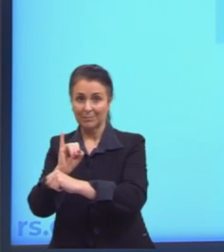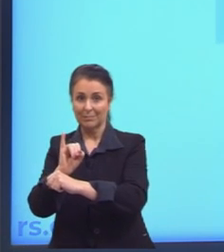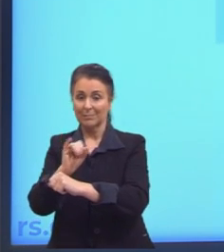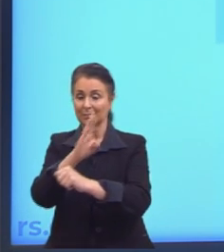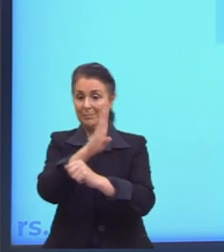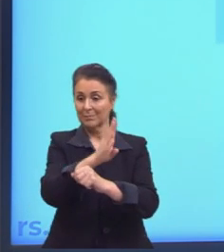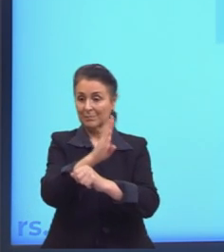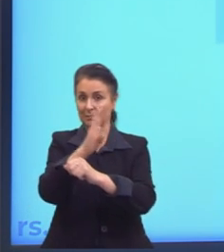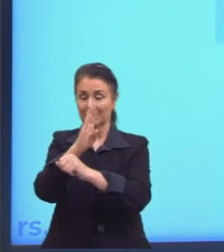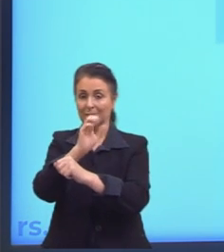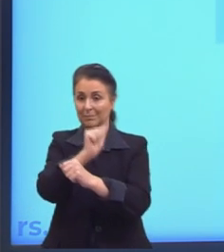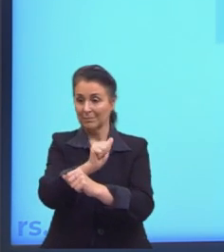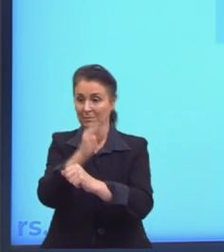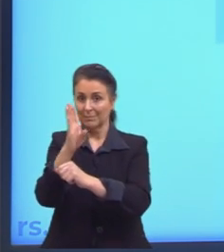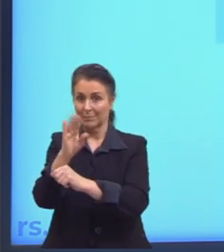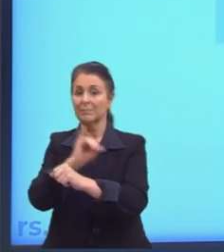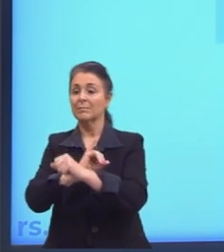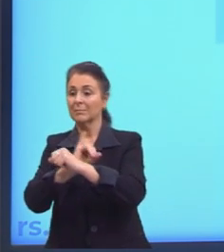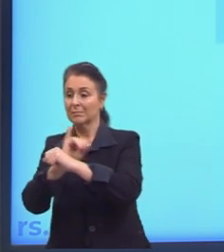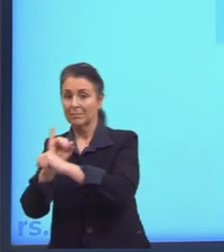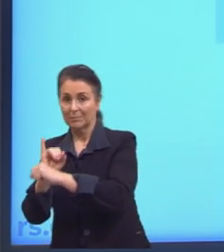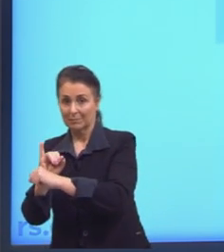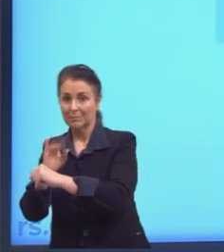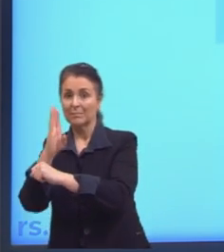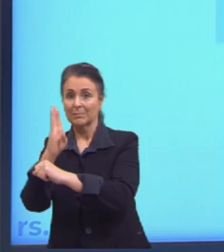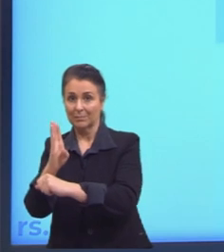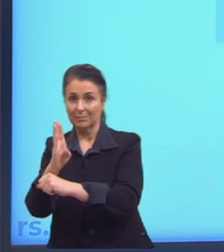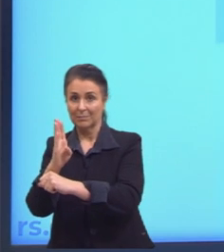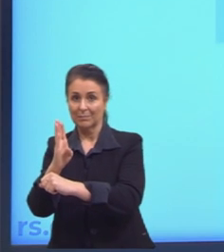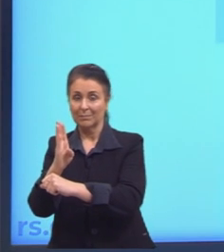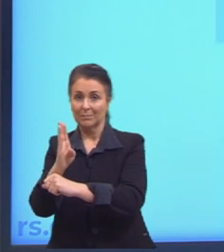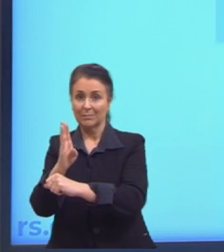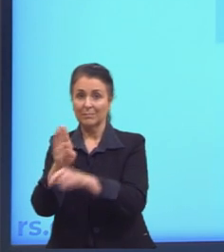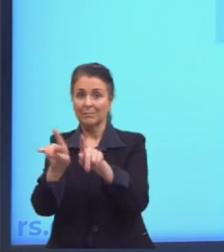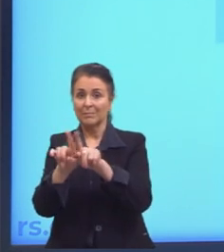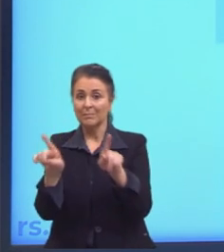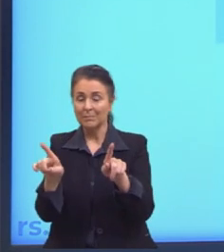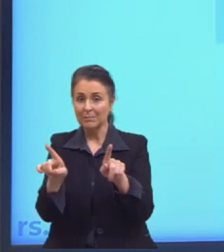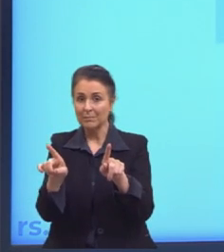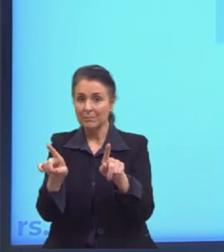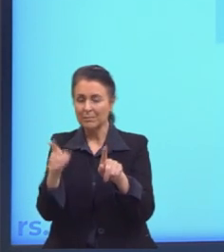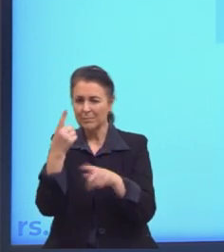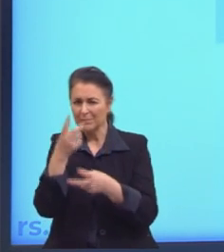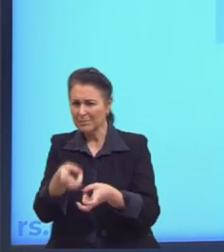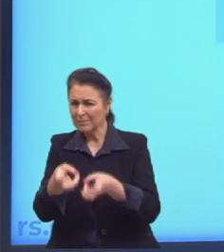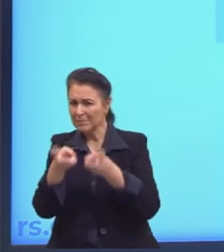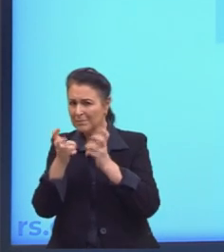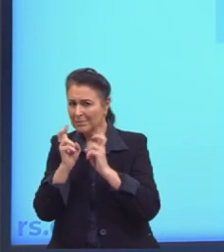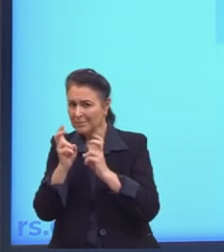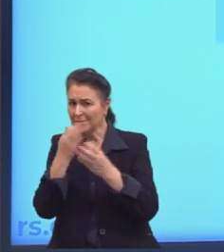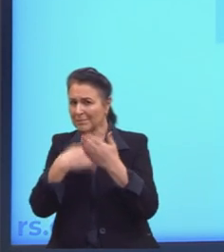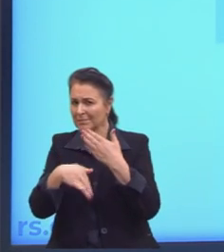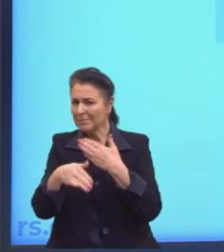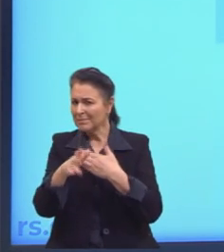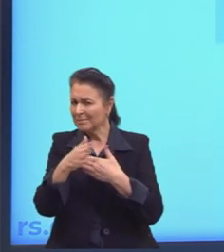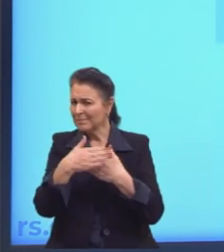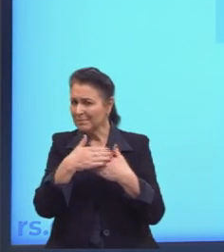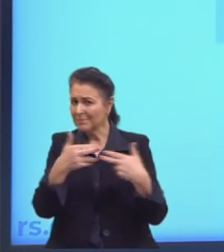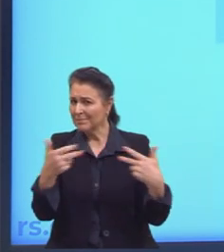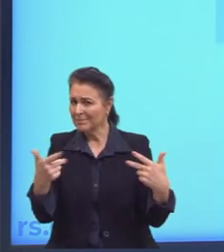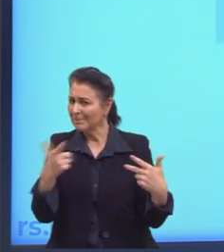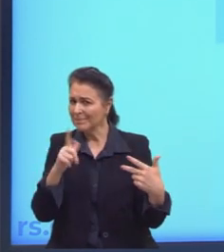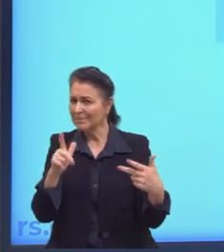elementos de A possuem imagem em B, certo? Mas aqui a gente vê que nem todos os elementos possuem correspondência.